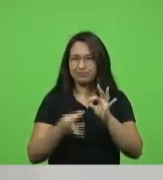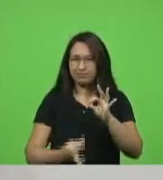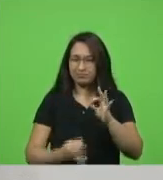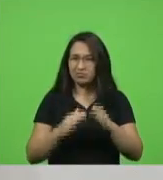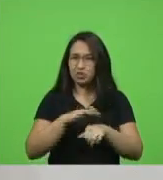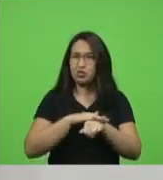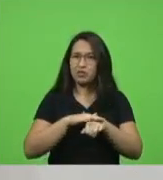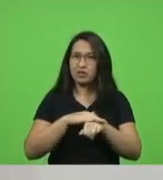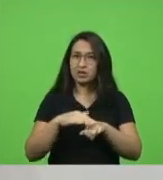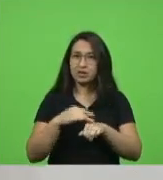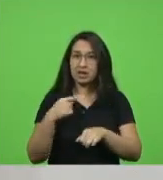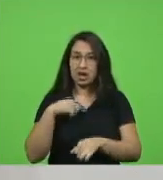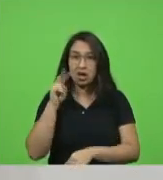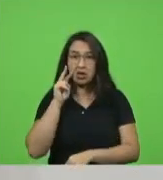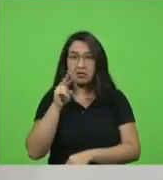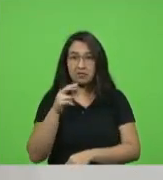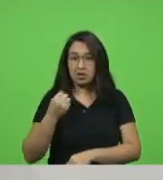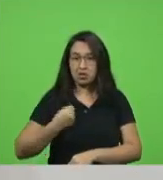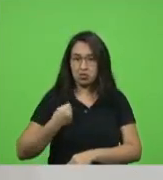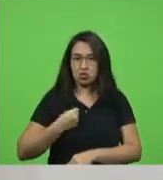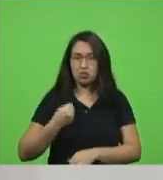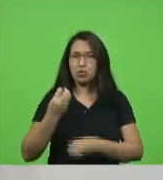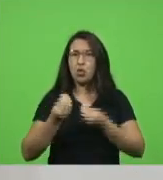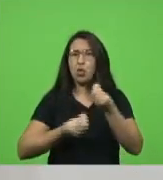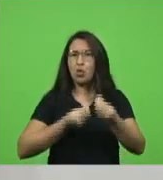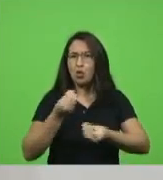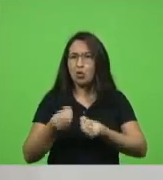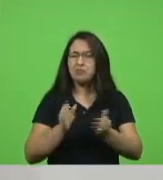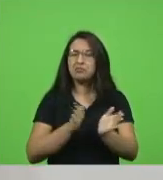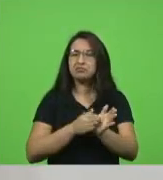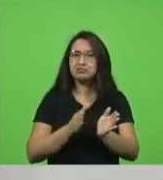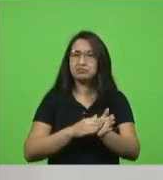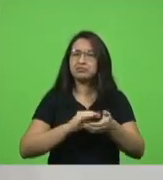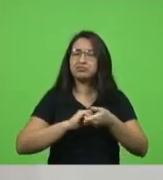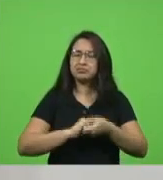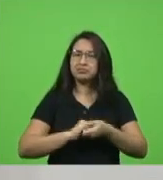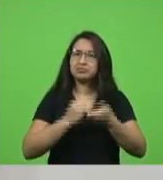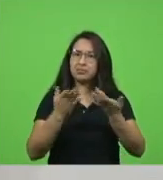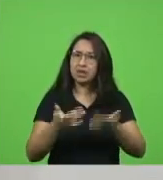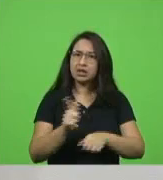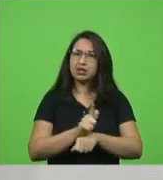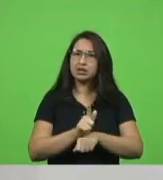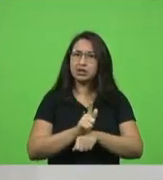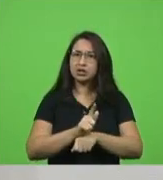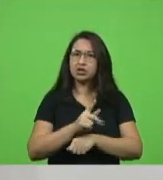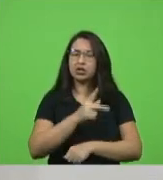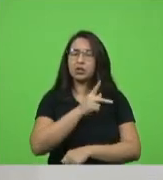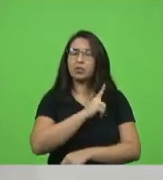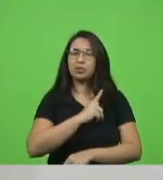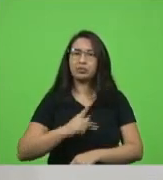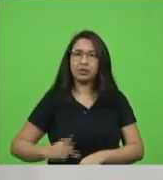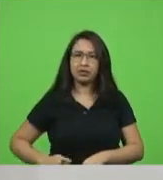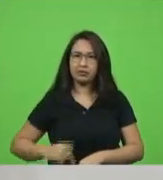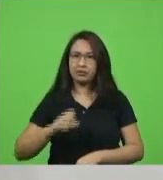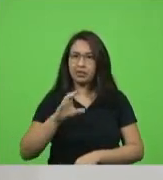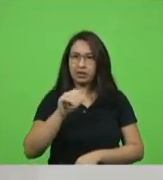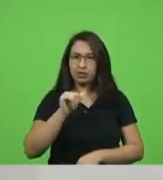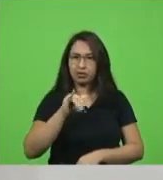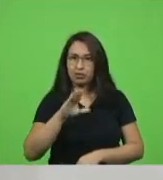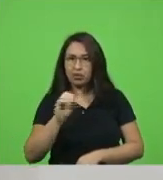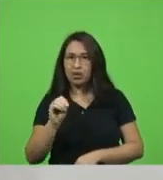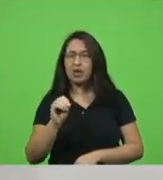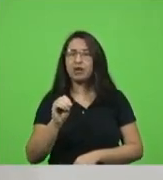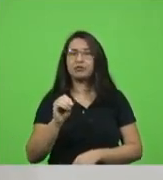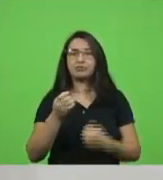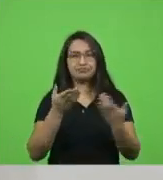números fica aqui os parabéns e os cumprimentos a gestão do prefeito Caio de Rio Negrinho e esse